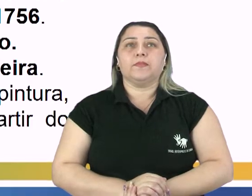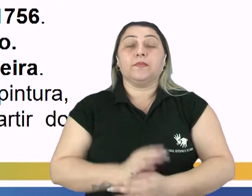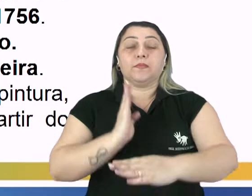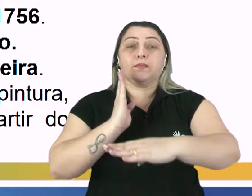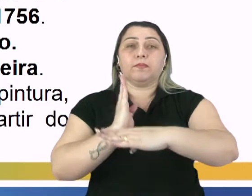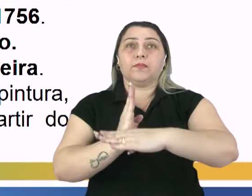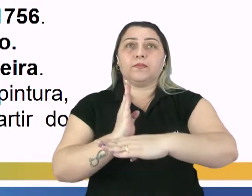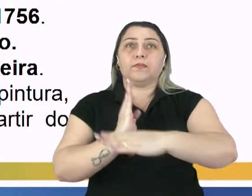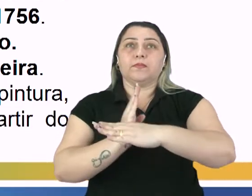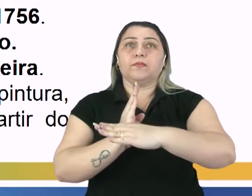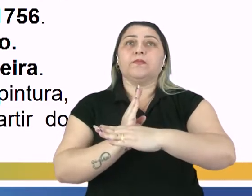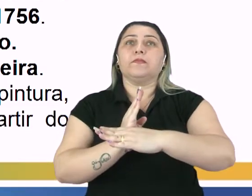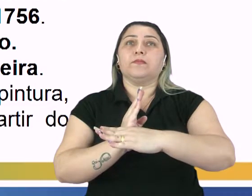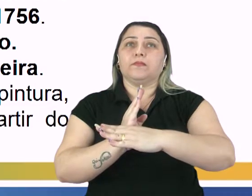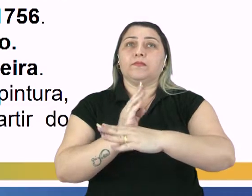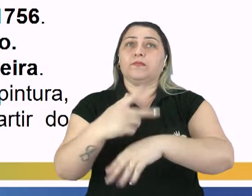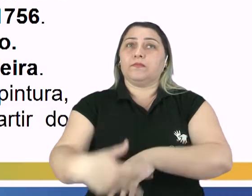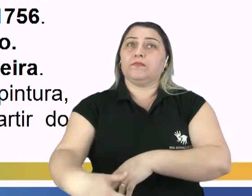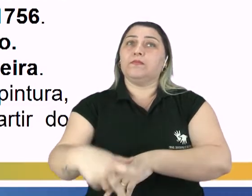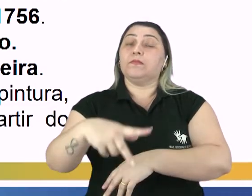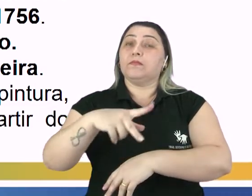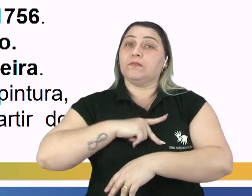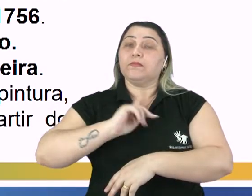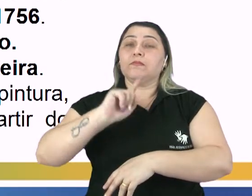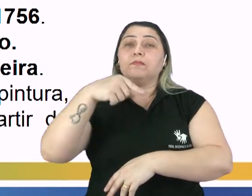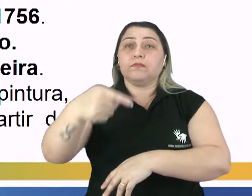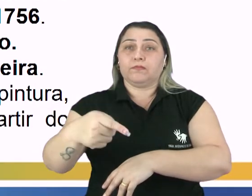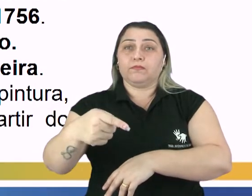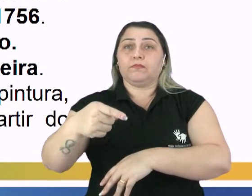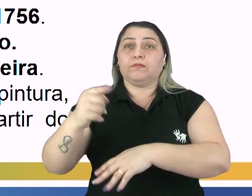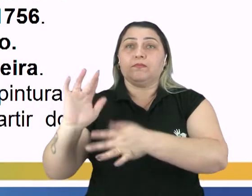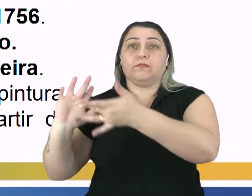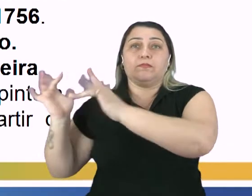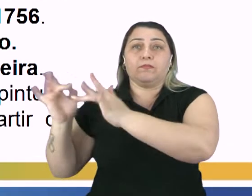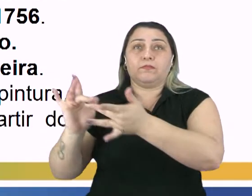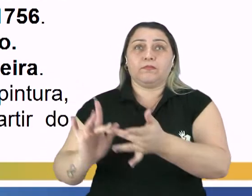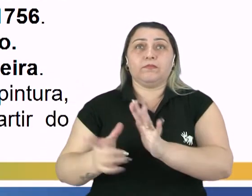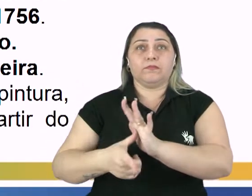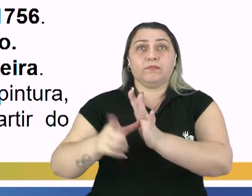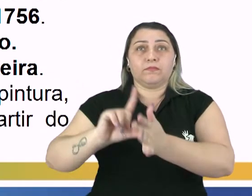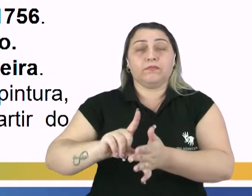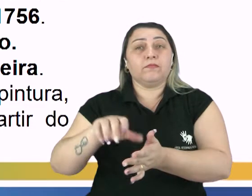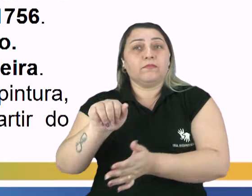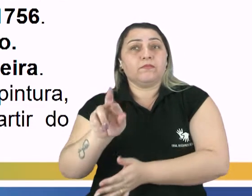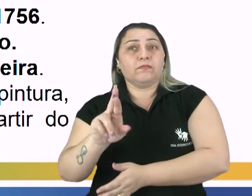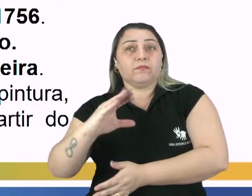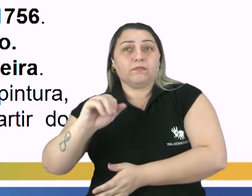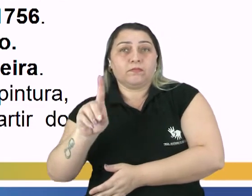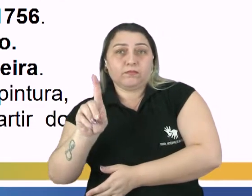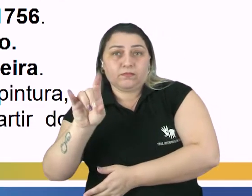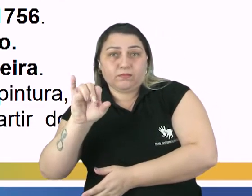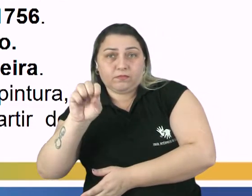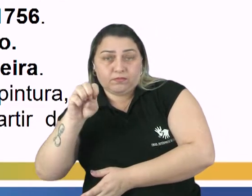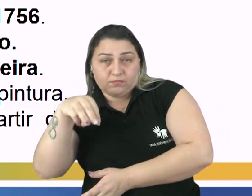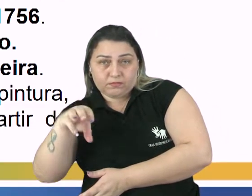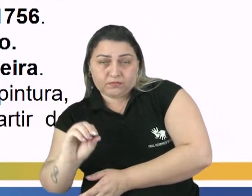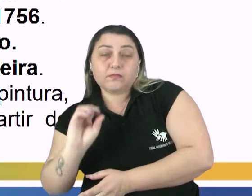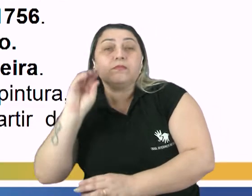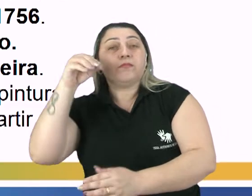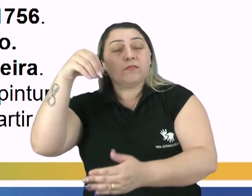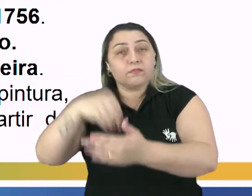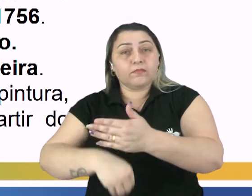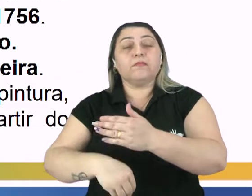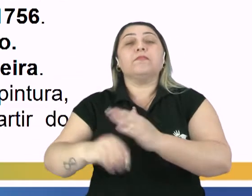O barroco, ele vem depois do classicismo e antes do arcadismo, dentro das escolas